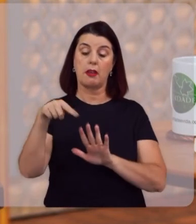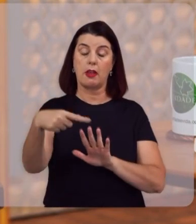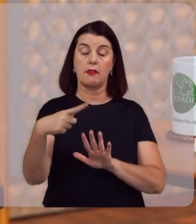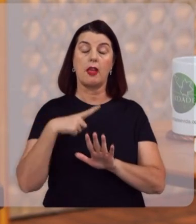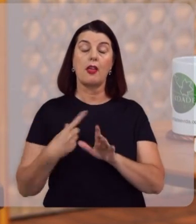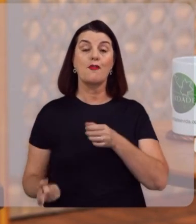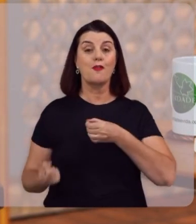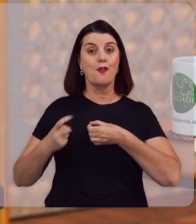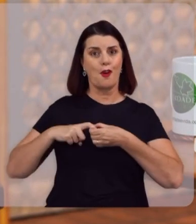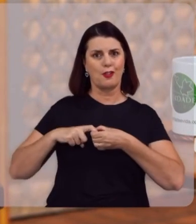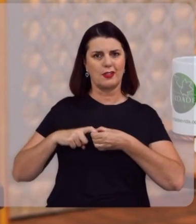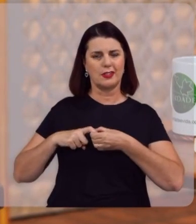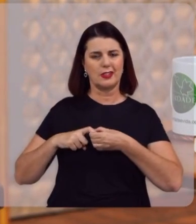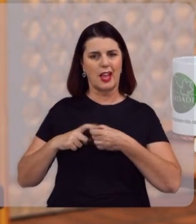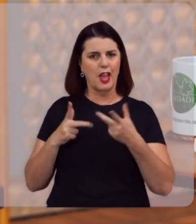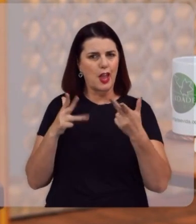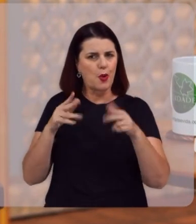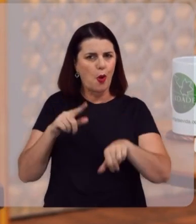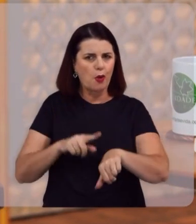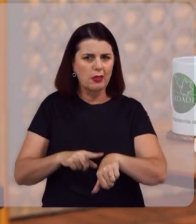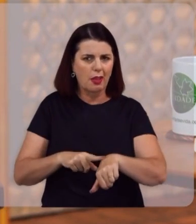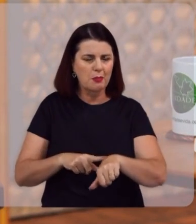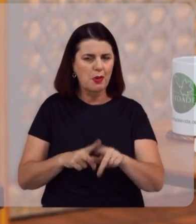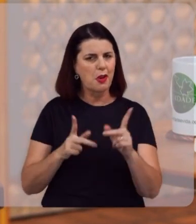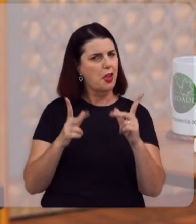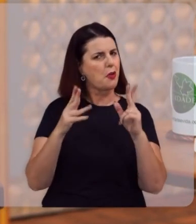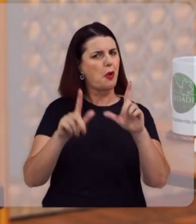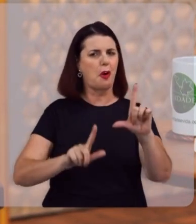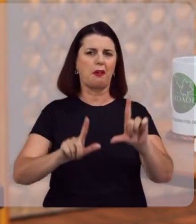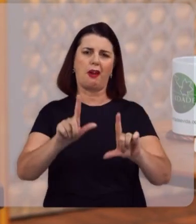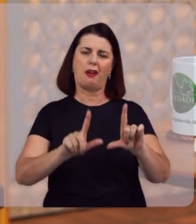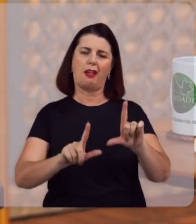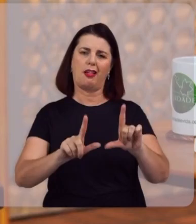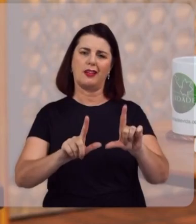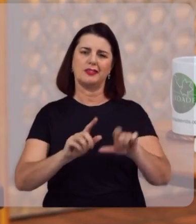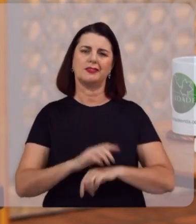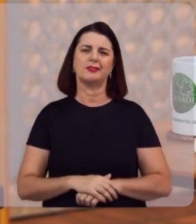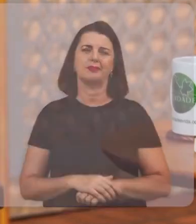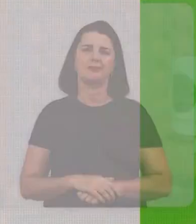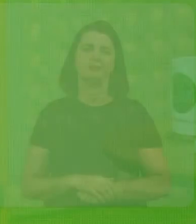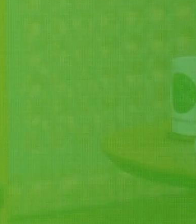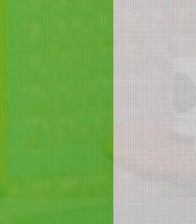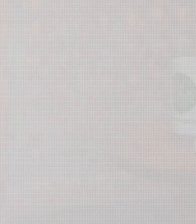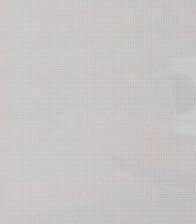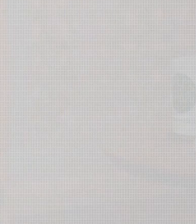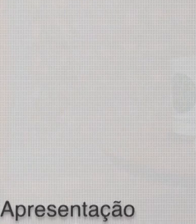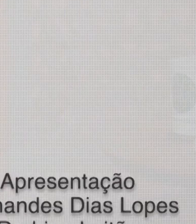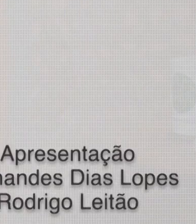semana que vem Nós estamos de volta Neste mesmo horário E neste mesmo canal